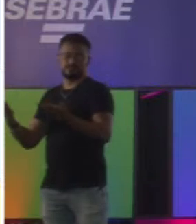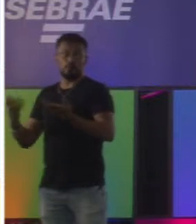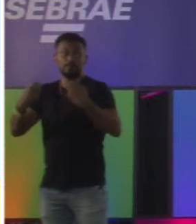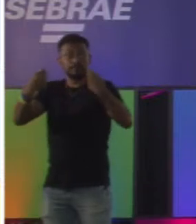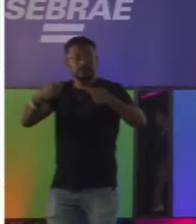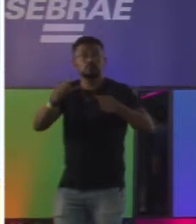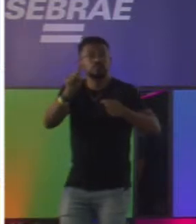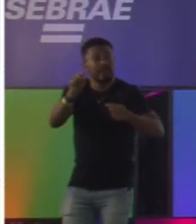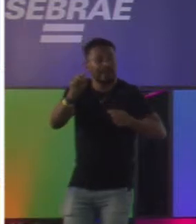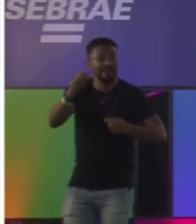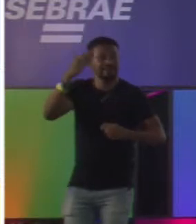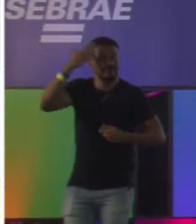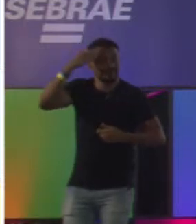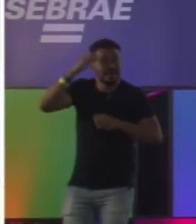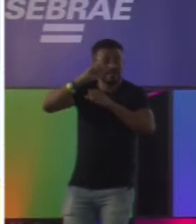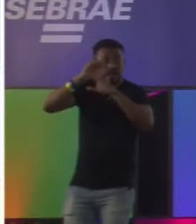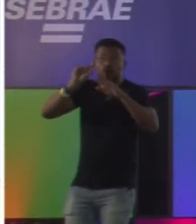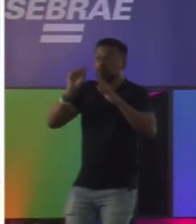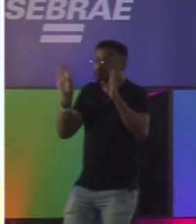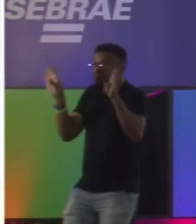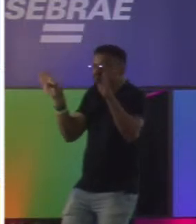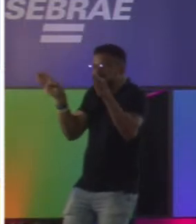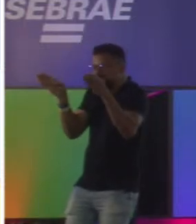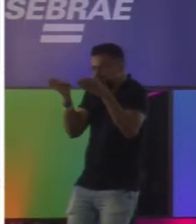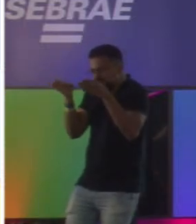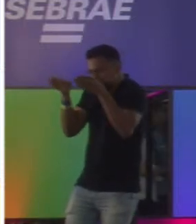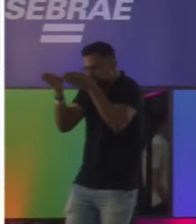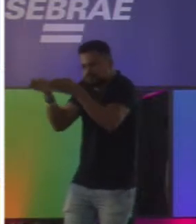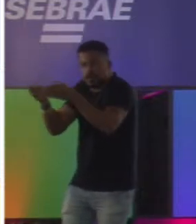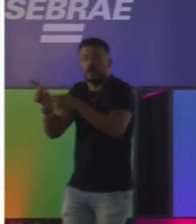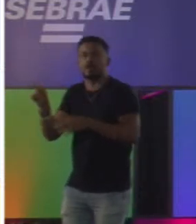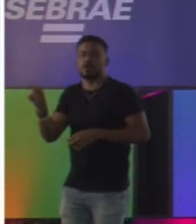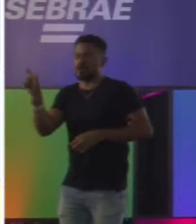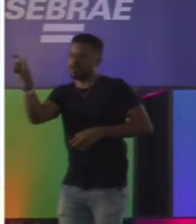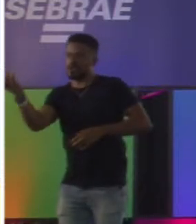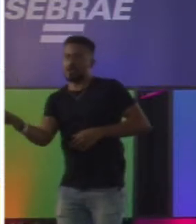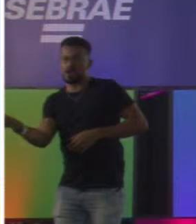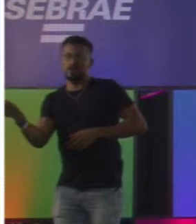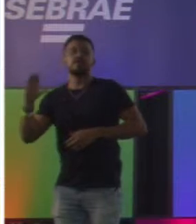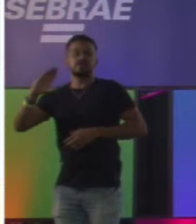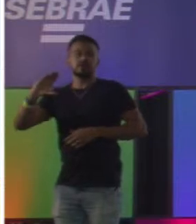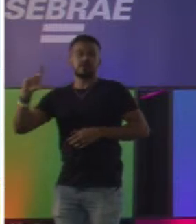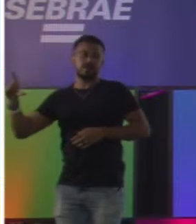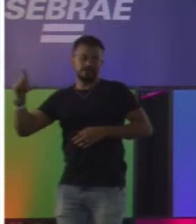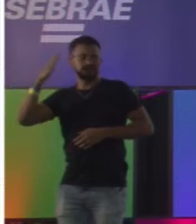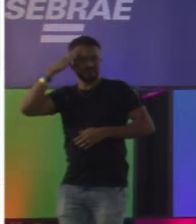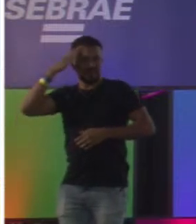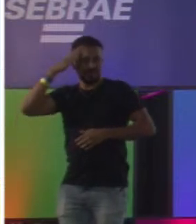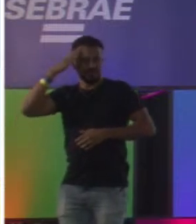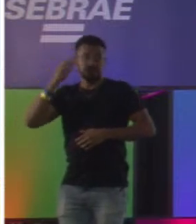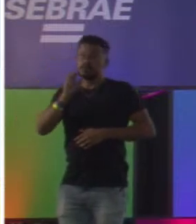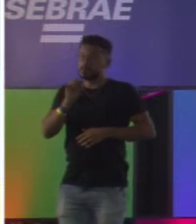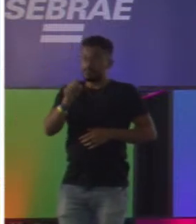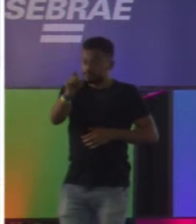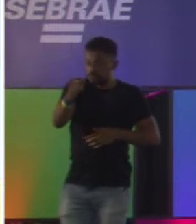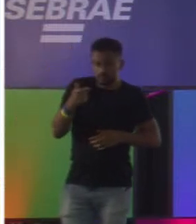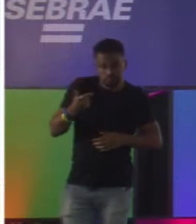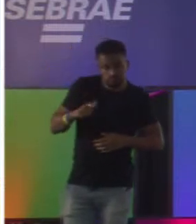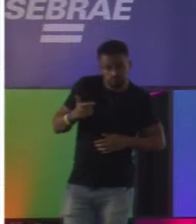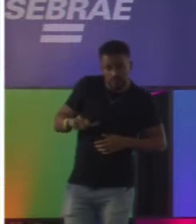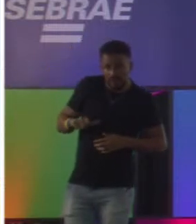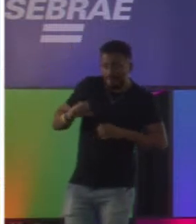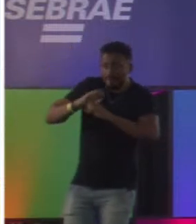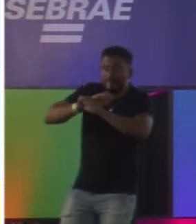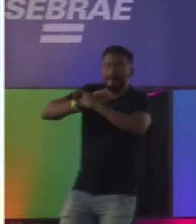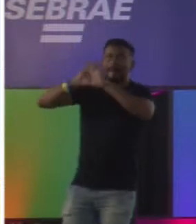definição muito clara de com quem a gente vai chegar e com quem a gente vai conversar. Mas se você está na ideia, você provavelmente ainda não tem essa definição e não